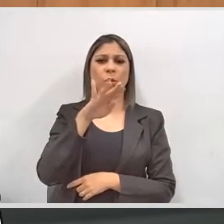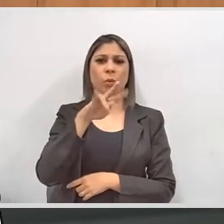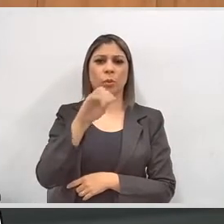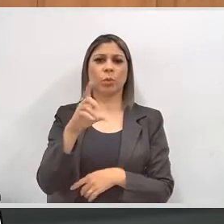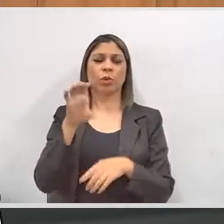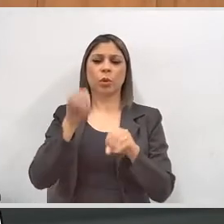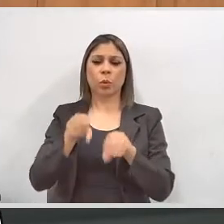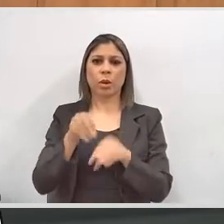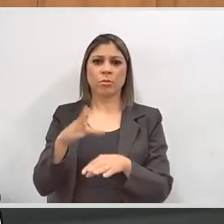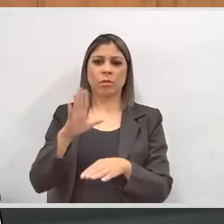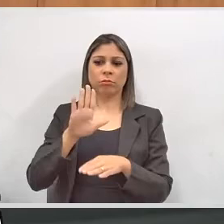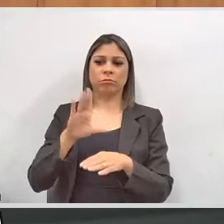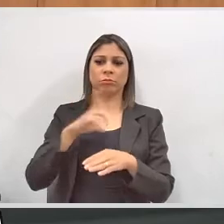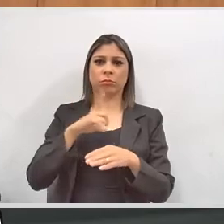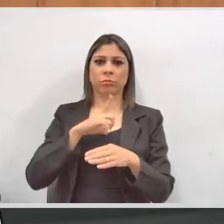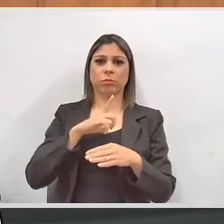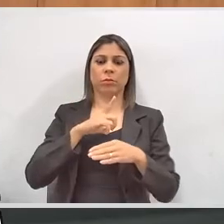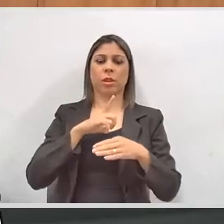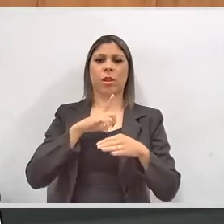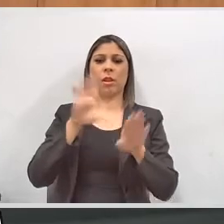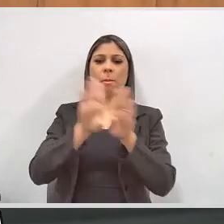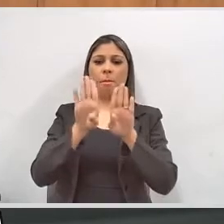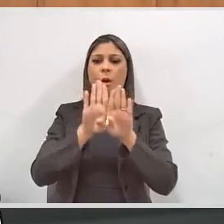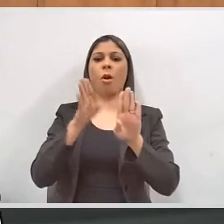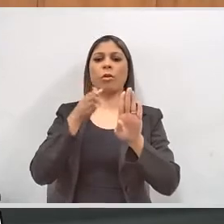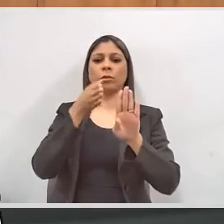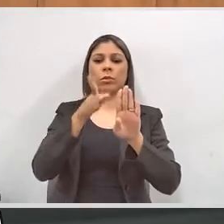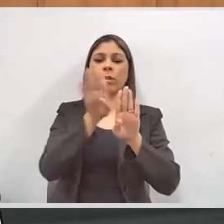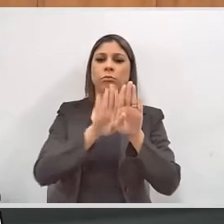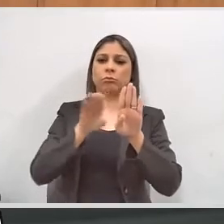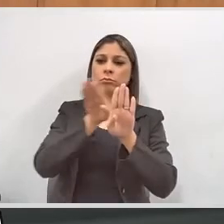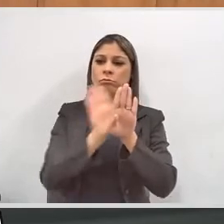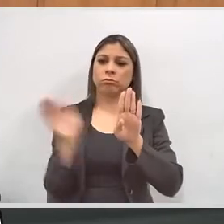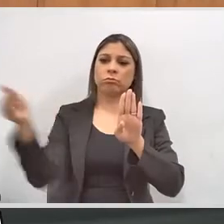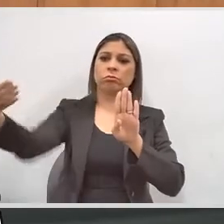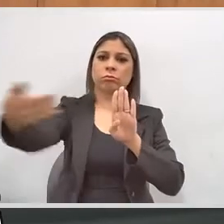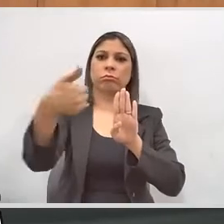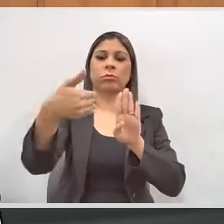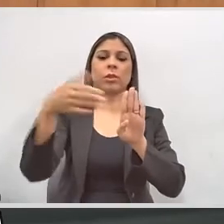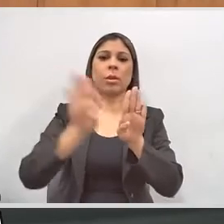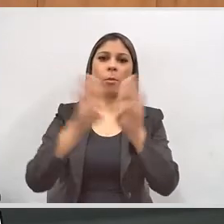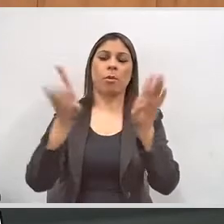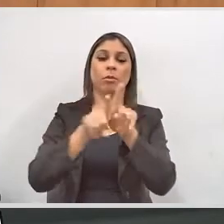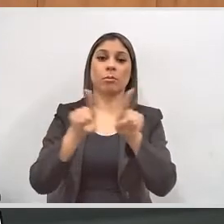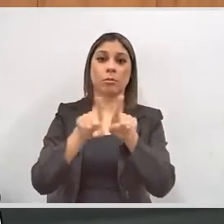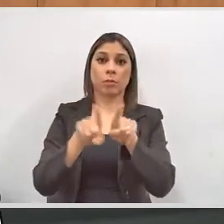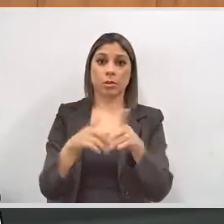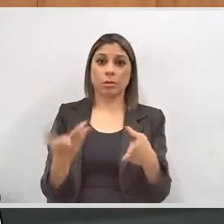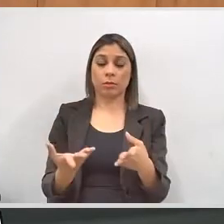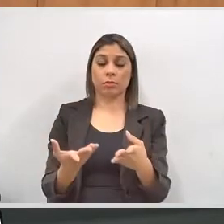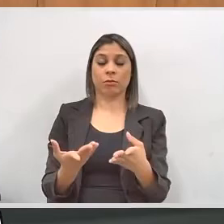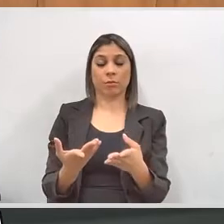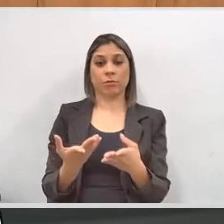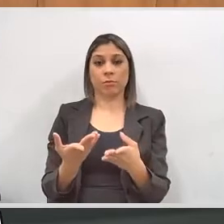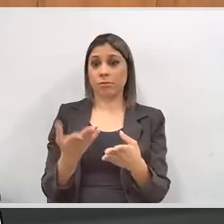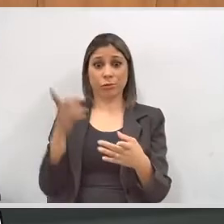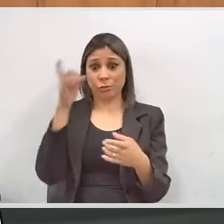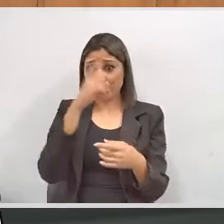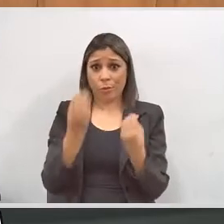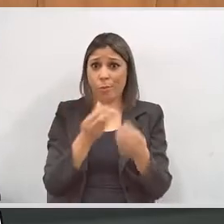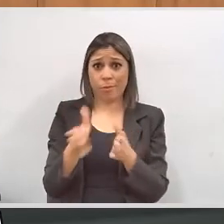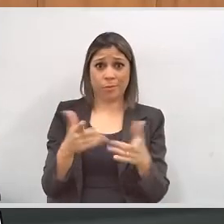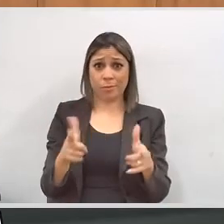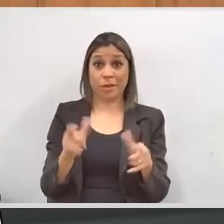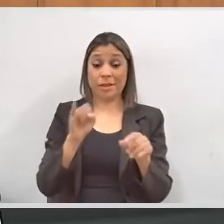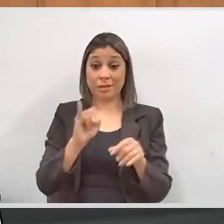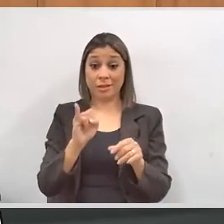Educação e a entrada por trás, tanto na frente quanto por trás, é inacessível. E alterar a fachada dos prédios é um outro problema, porque há